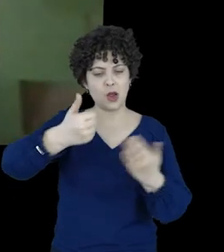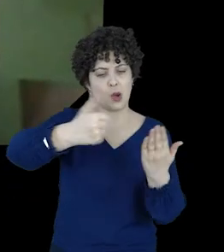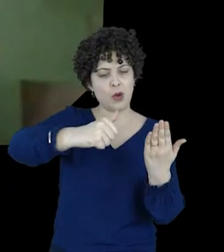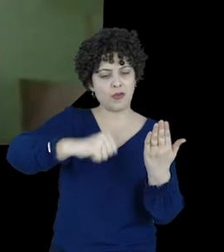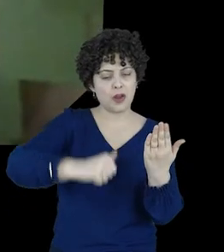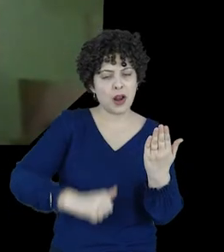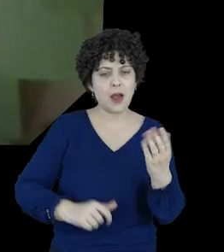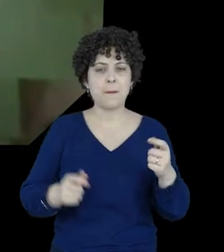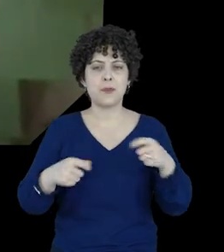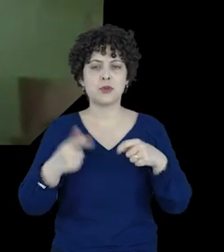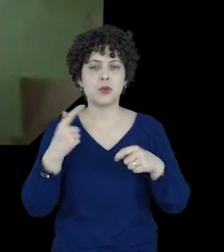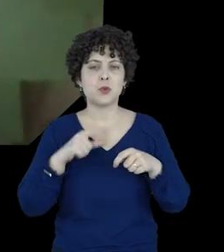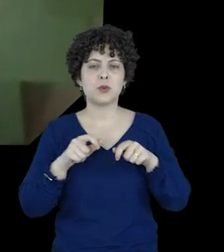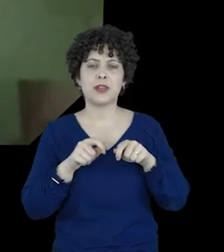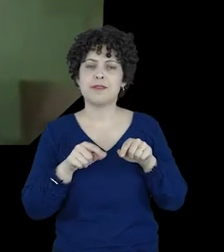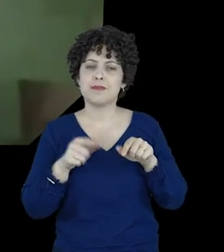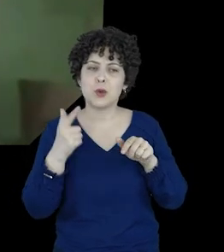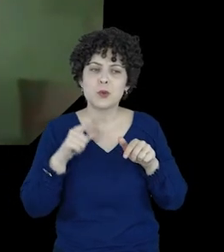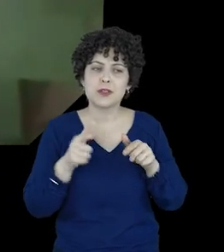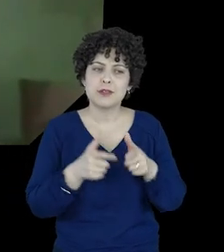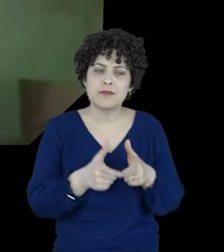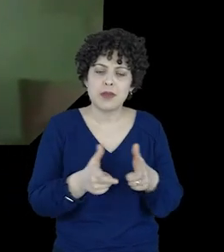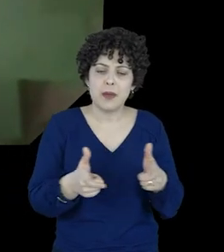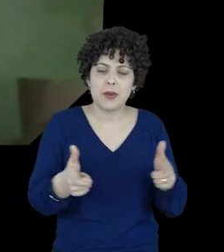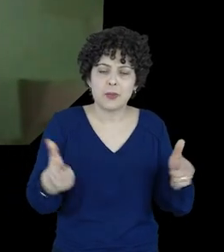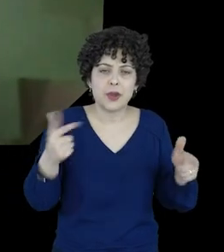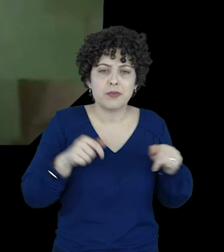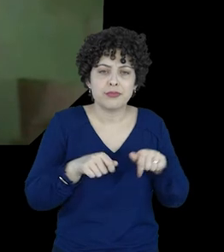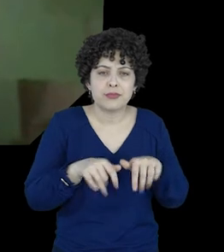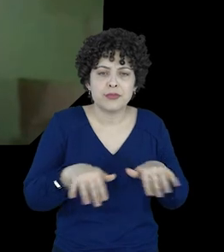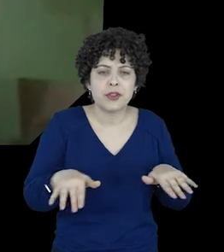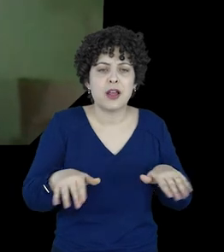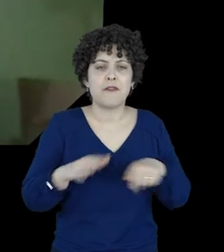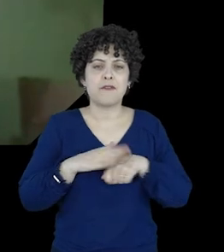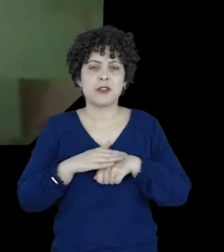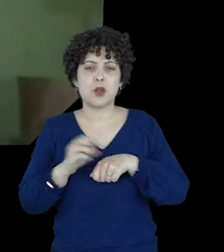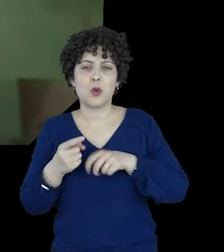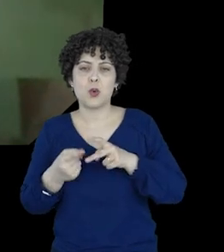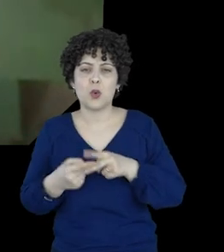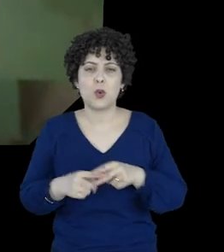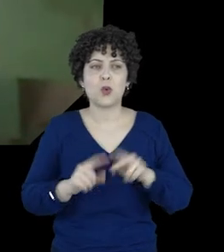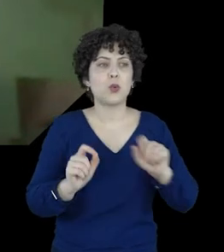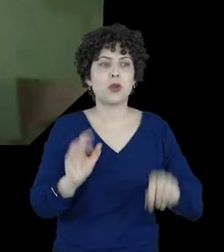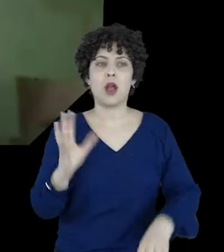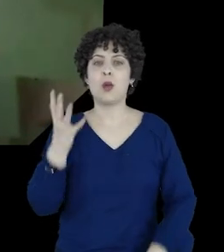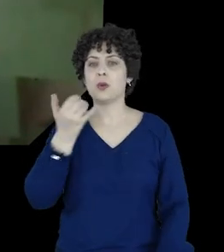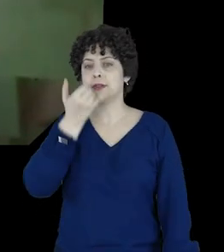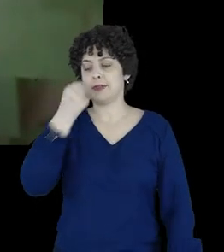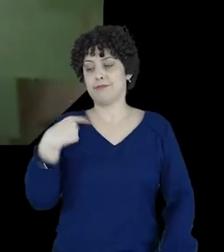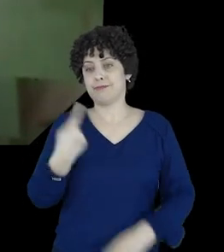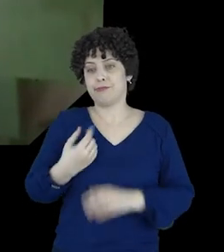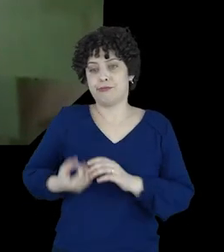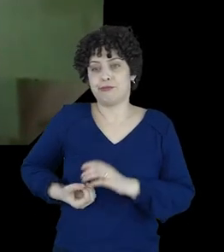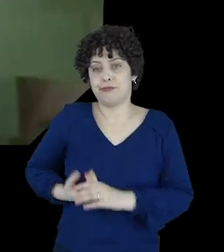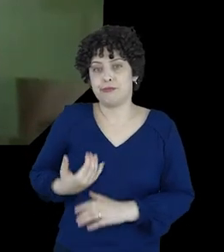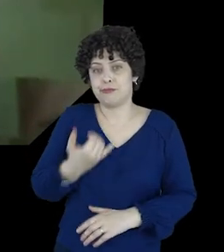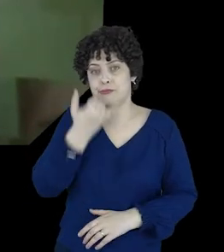avaliar o possível alcance da questão, para fazer ou corrigir as situações que talvez tenhamos